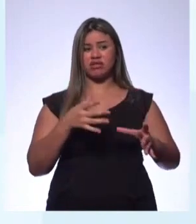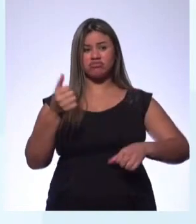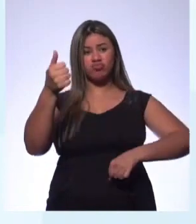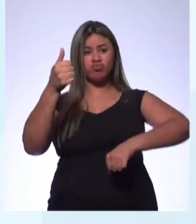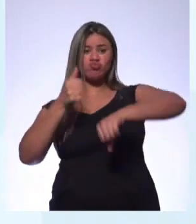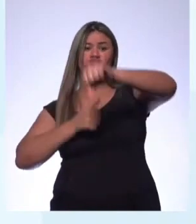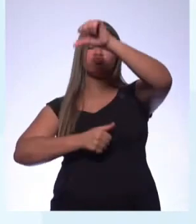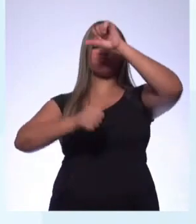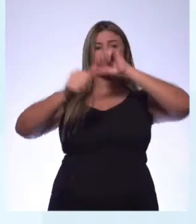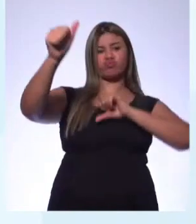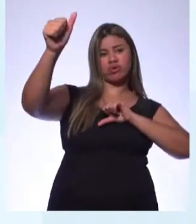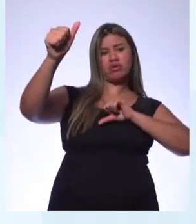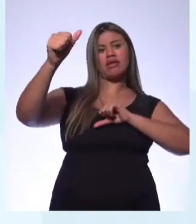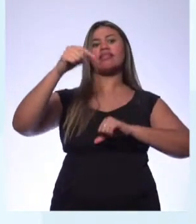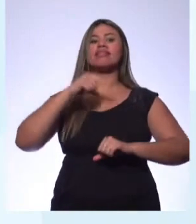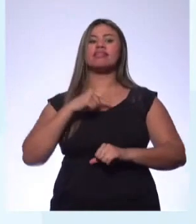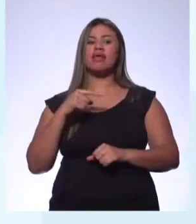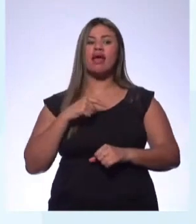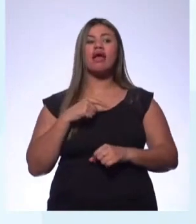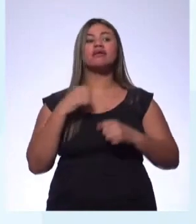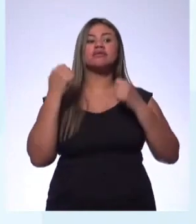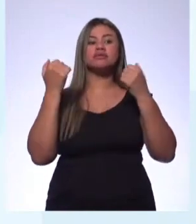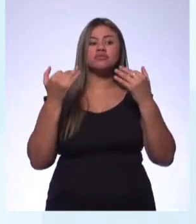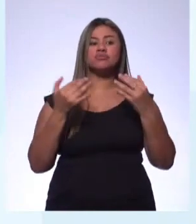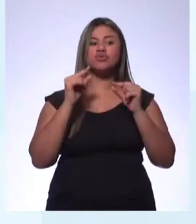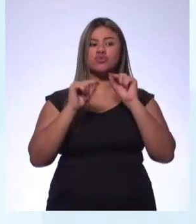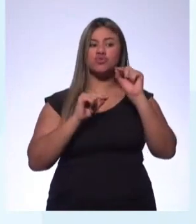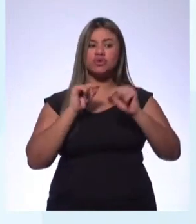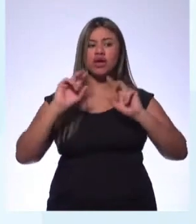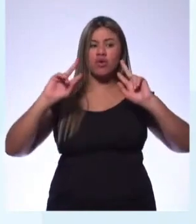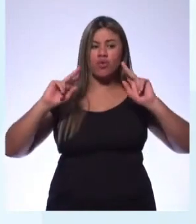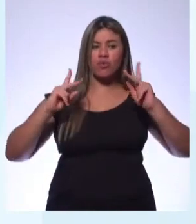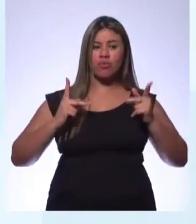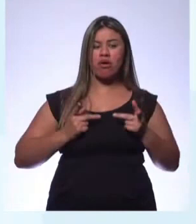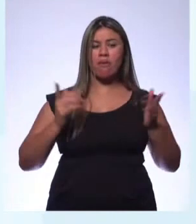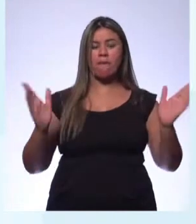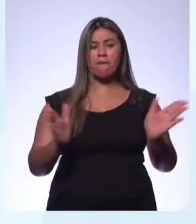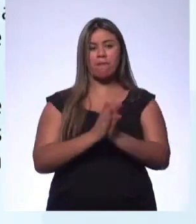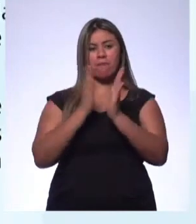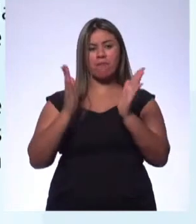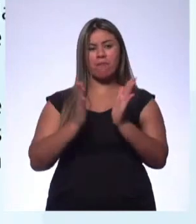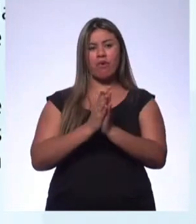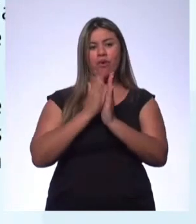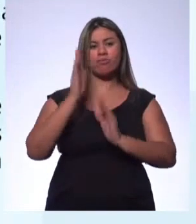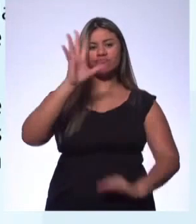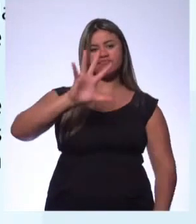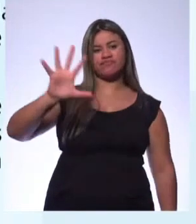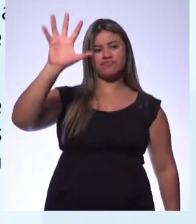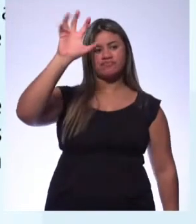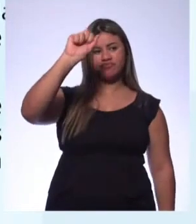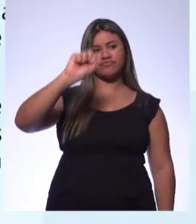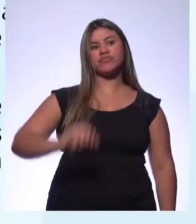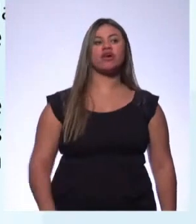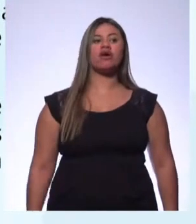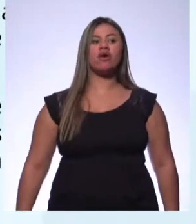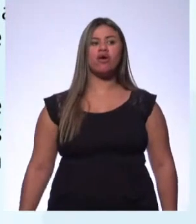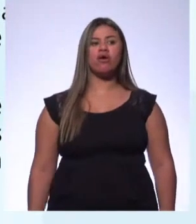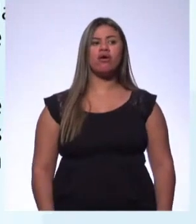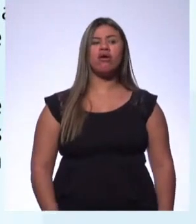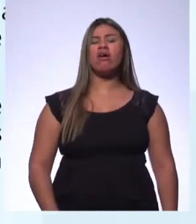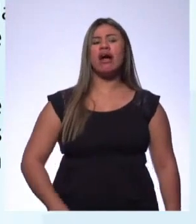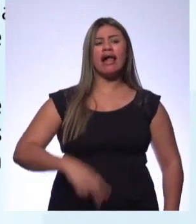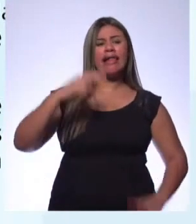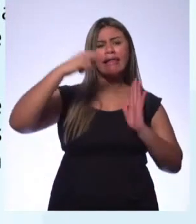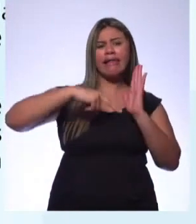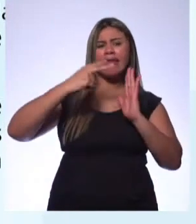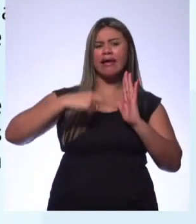explicado pela forma como se trataram os seres humanos pobres daquela região. Por que você não vai ler este livro?